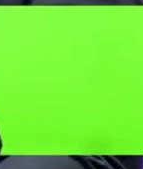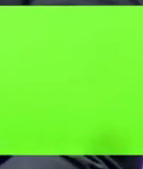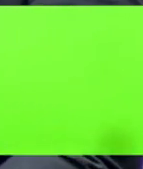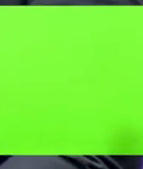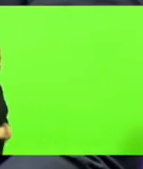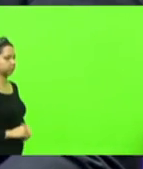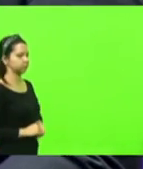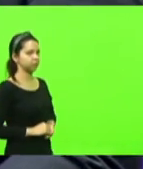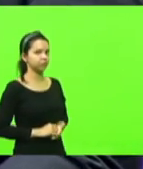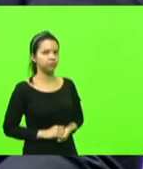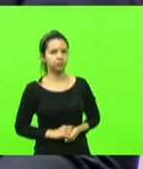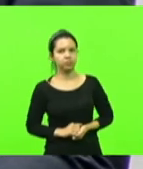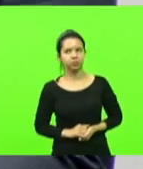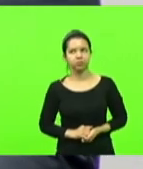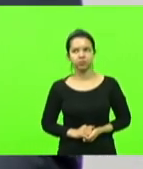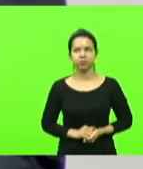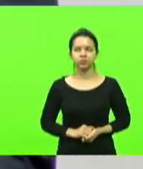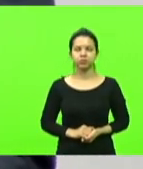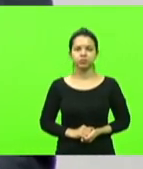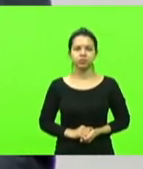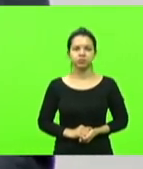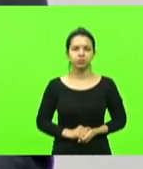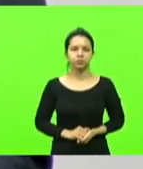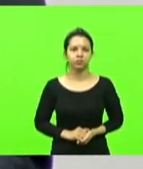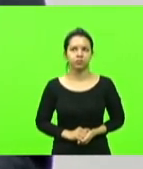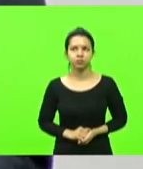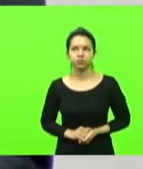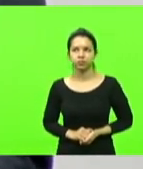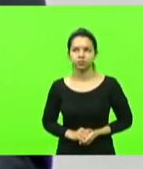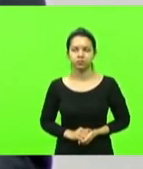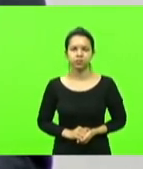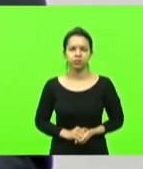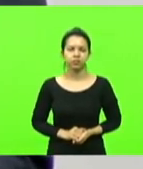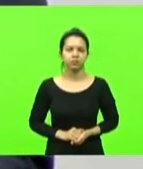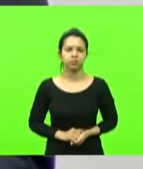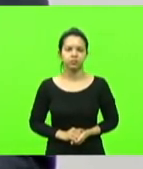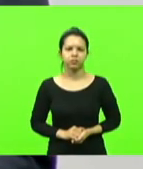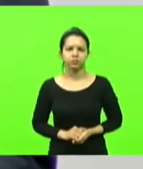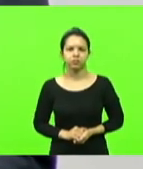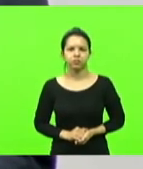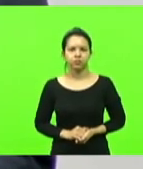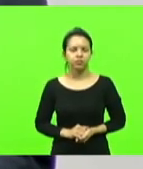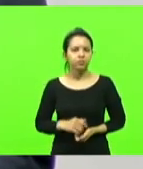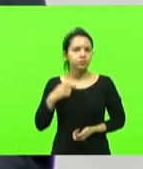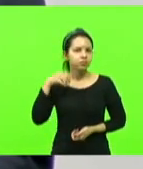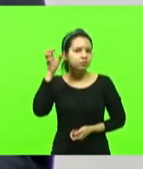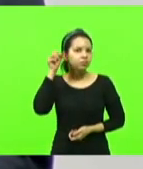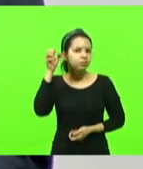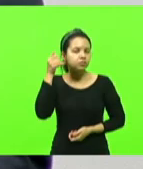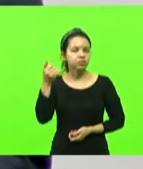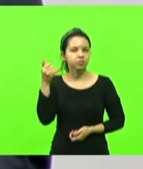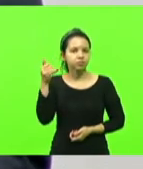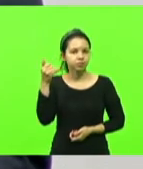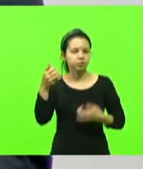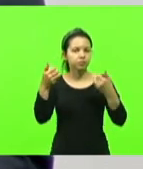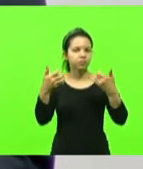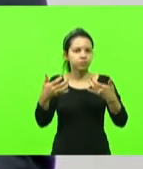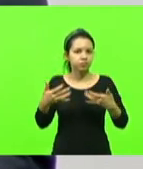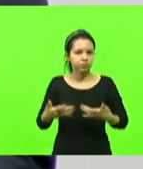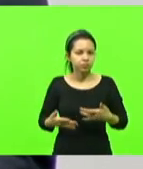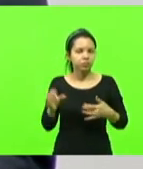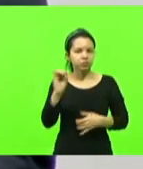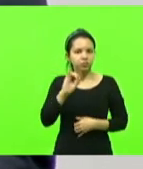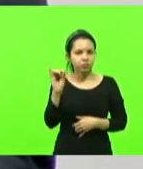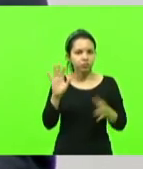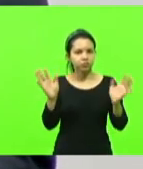Oi, pessoal. Eu queria mandar um grande abraço para todos os nossos amigos de Joinville, ao Sargento